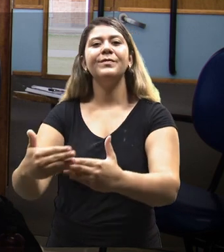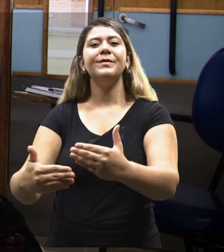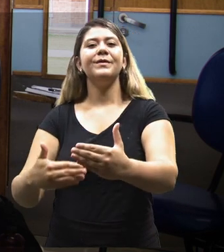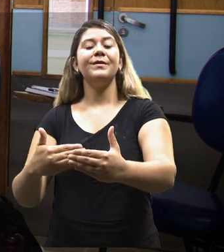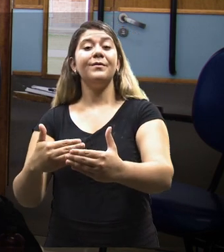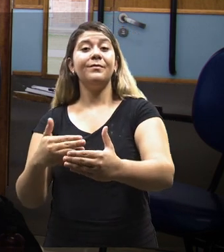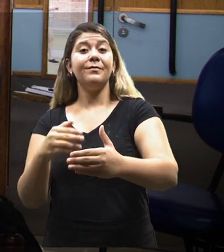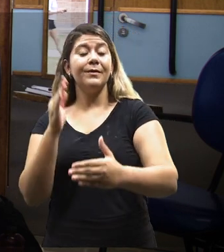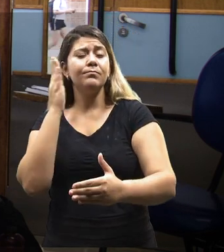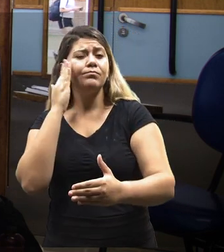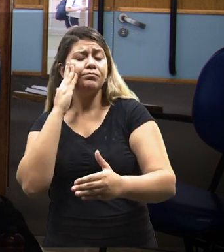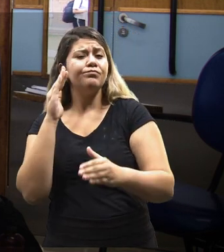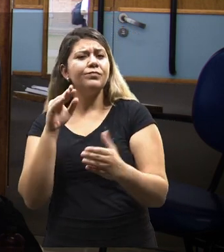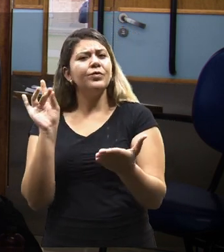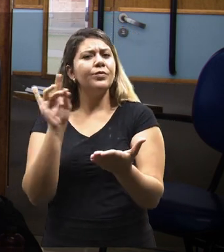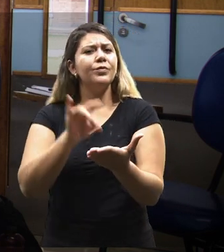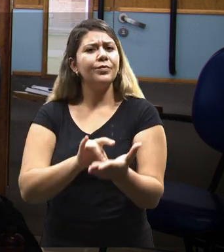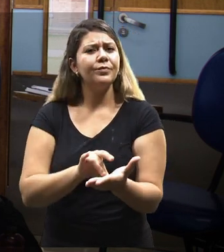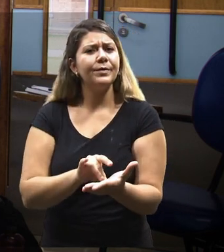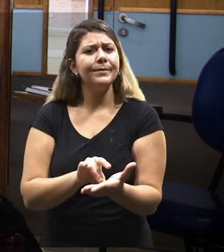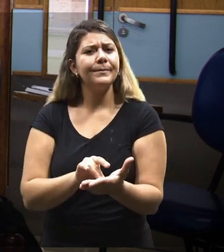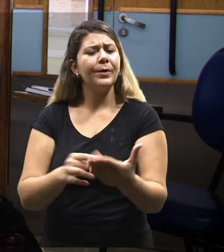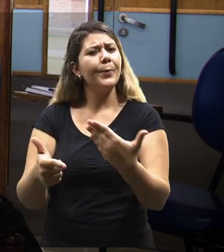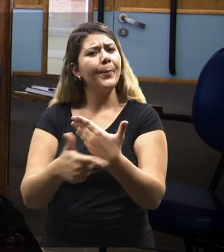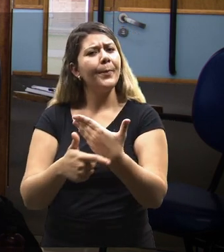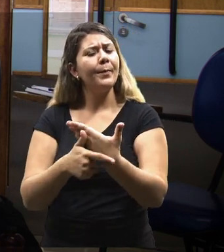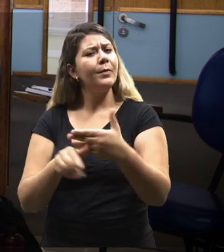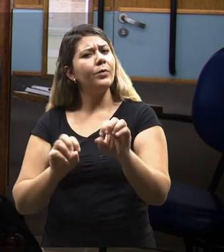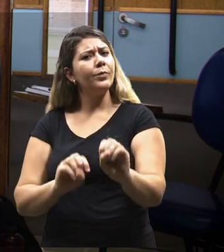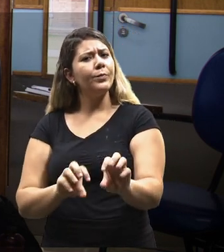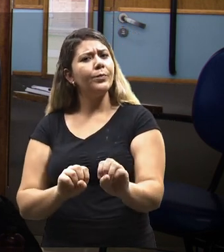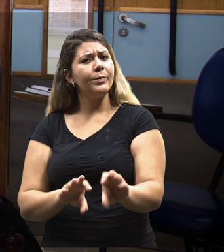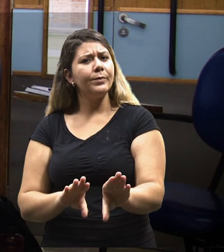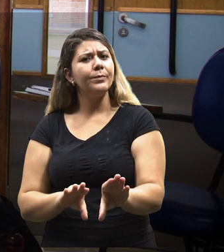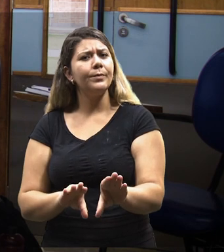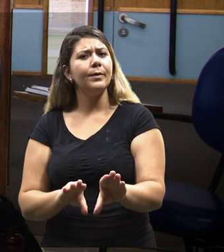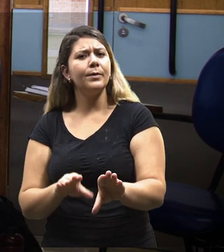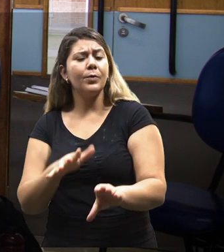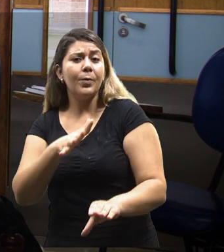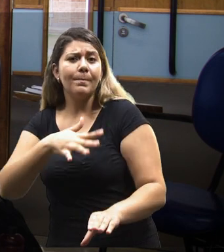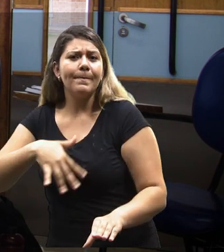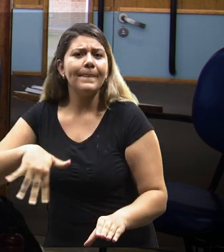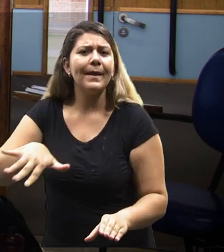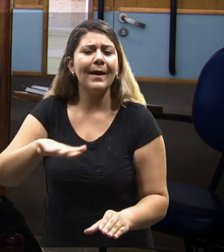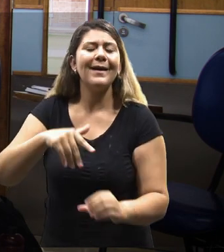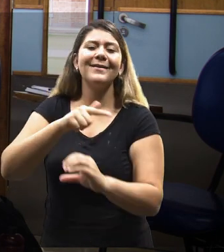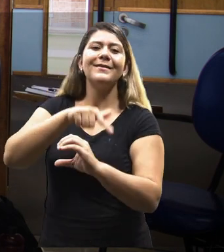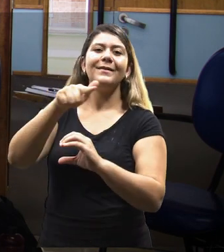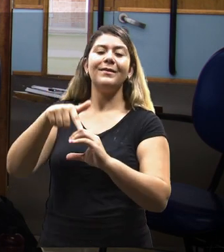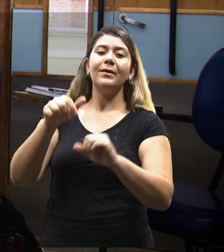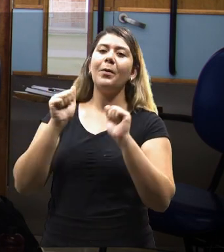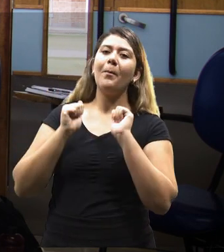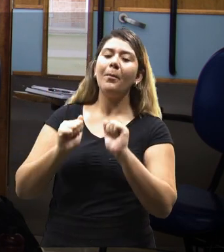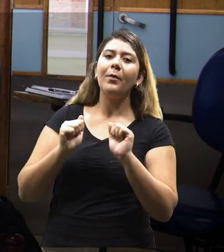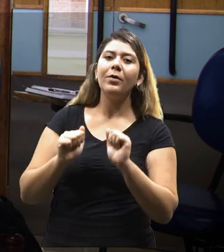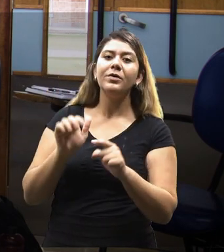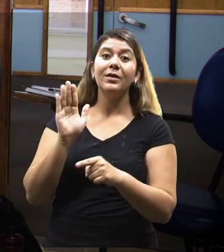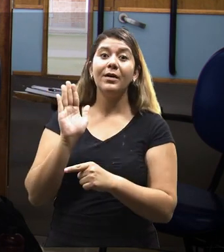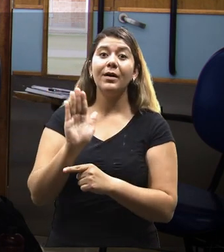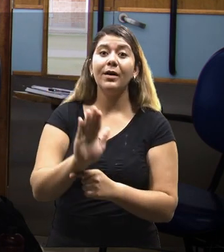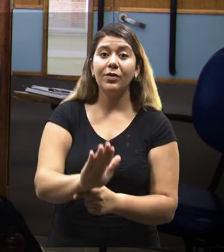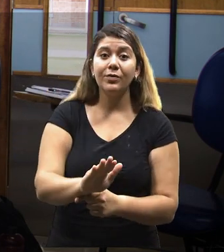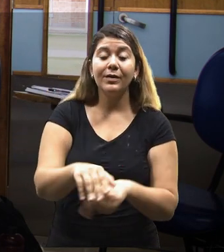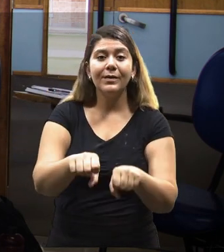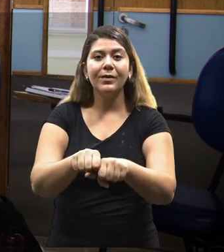que esse aluno vai construindo uma nova perspectiva do papel do educador e de como esse educador na área de ensino de ciências